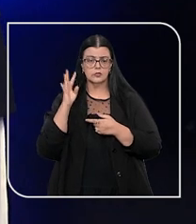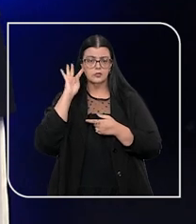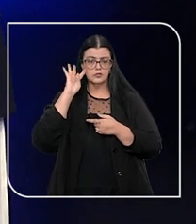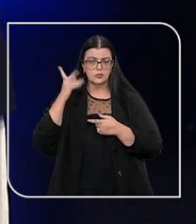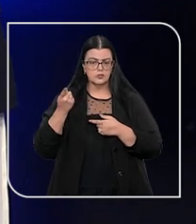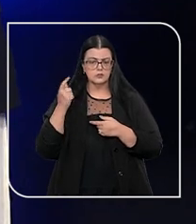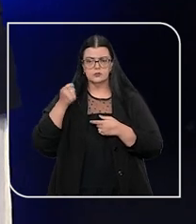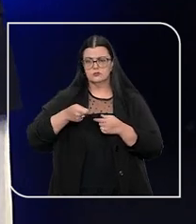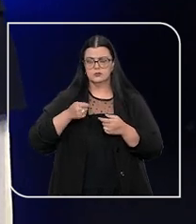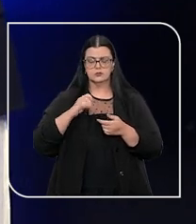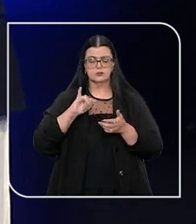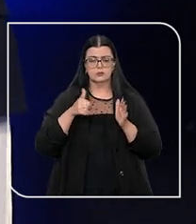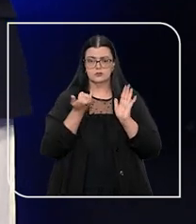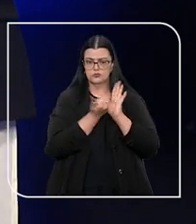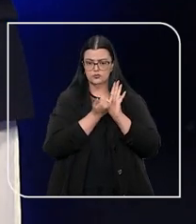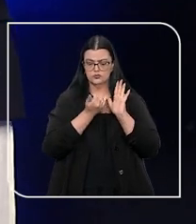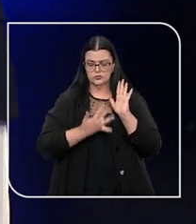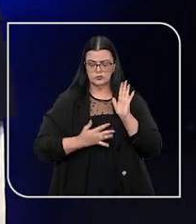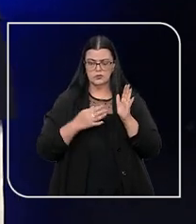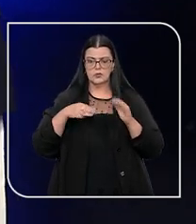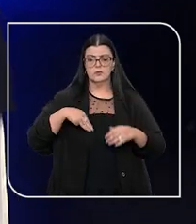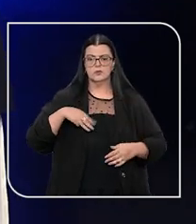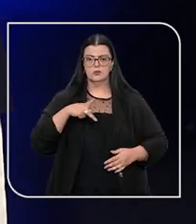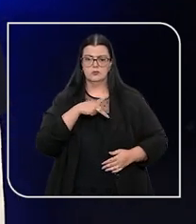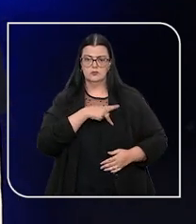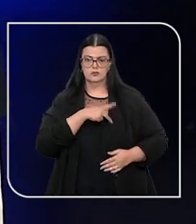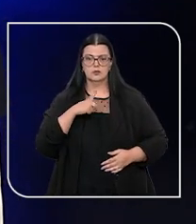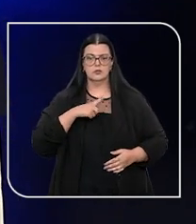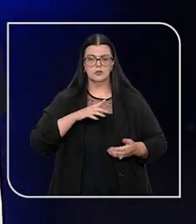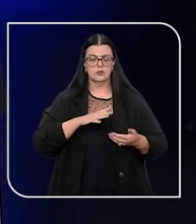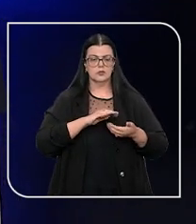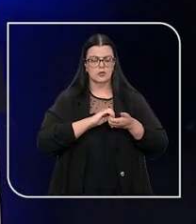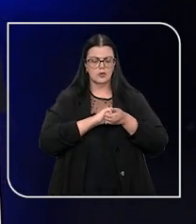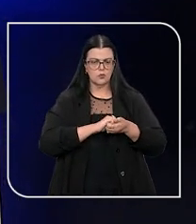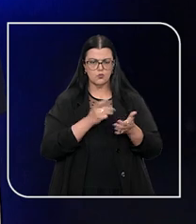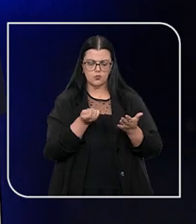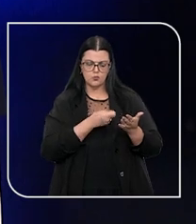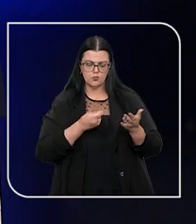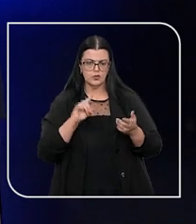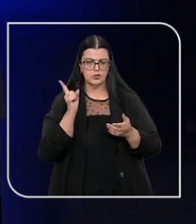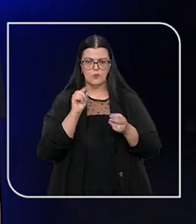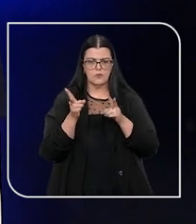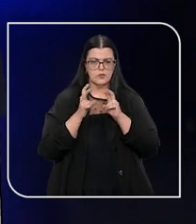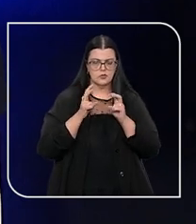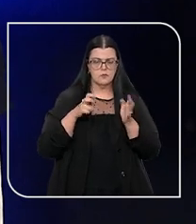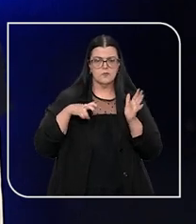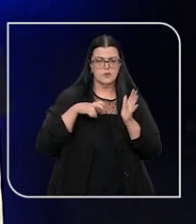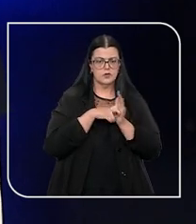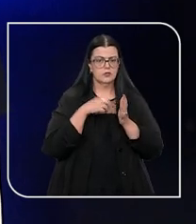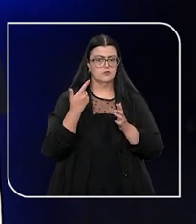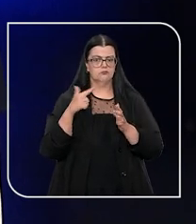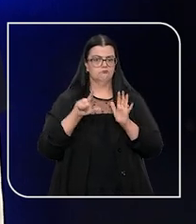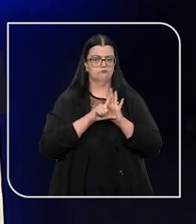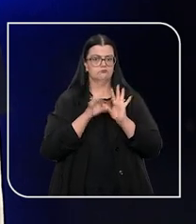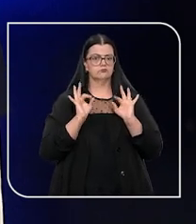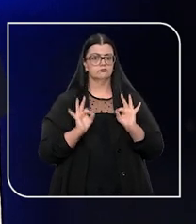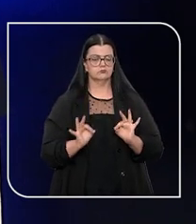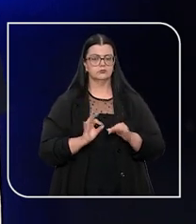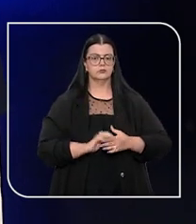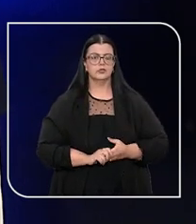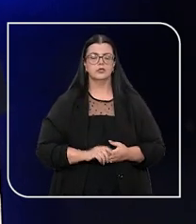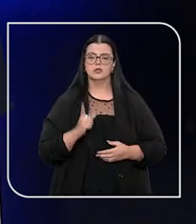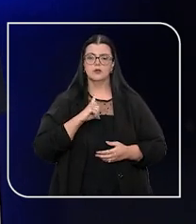decide que recusa injustificada do Ministério Público em oferecer acordo de não persecução penal é ilegal e